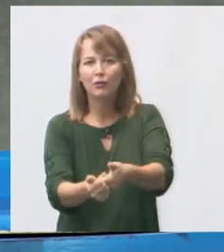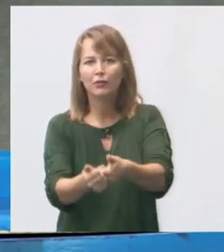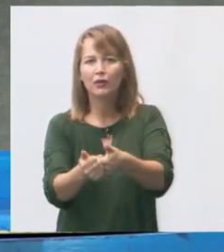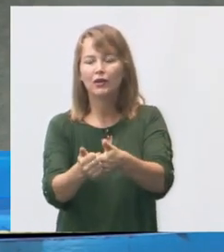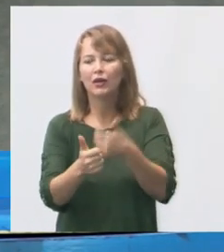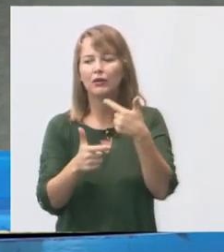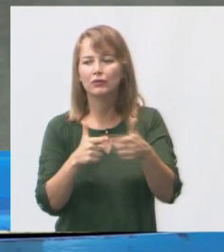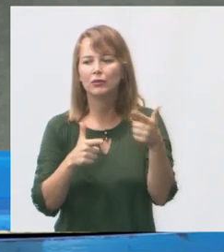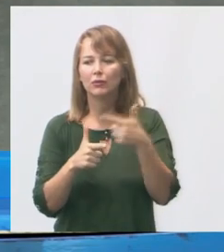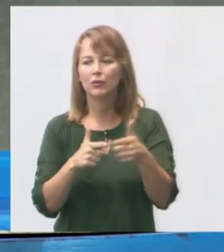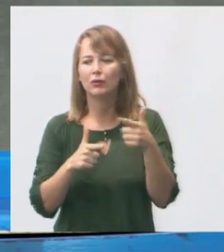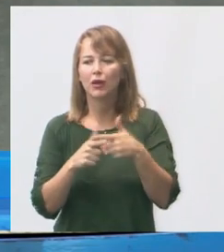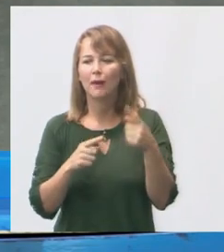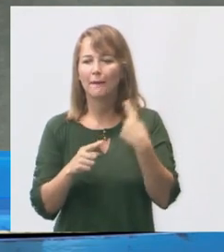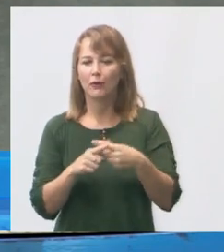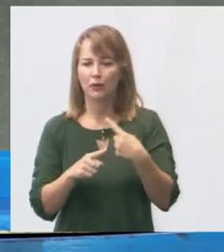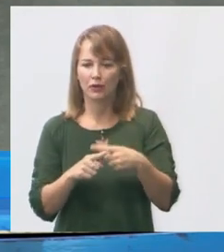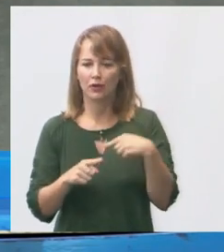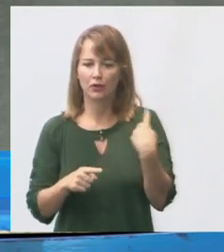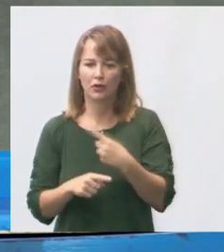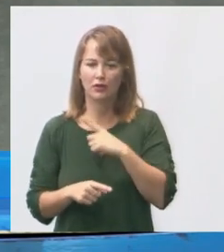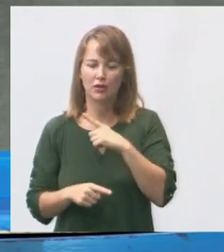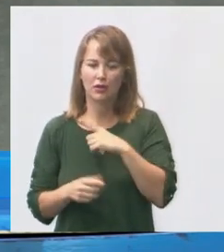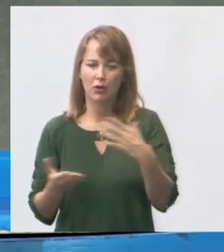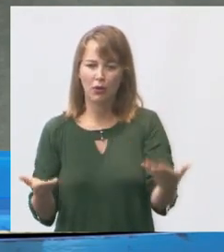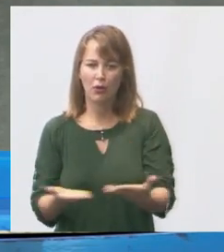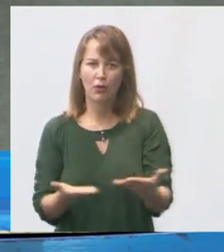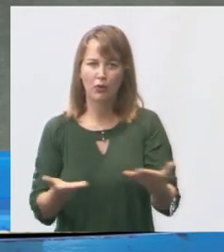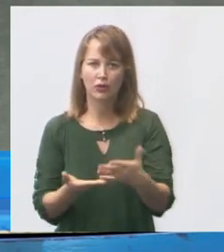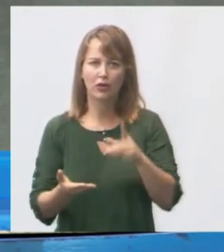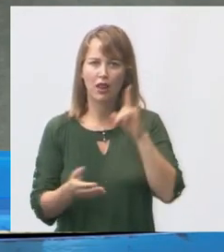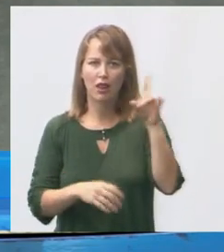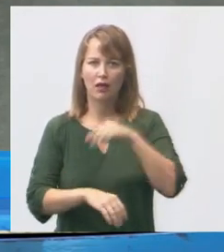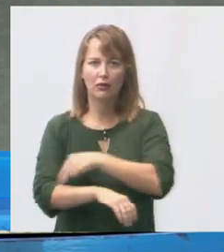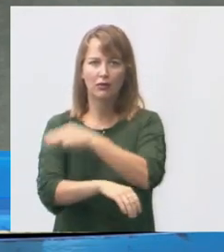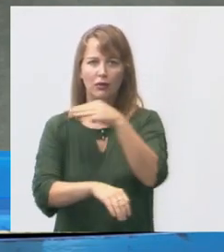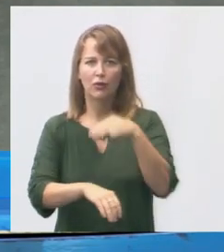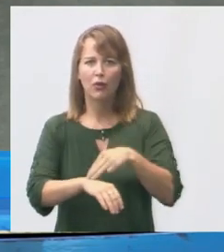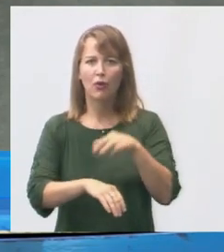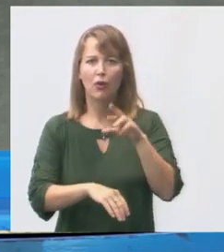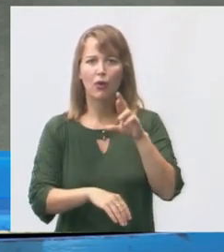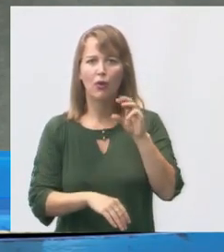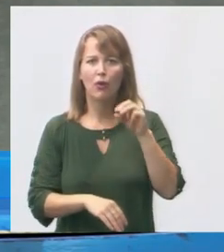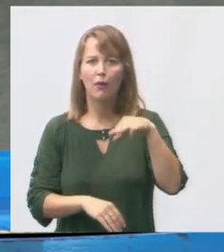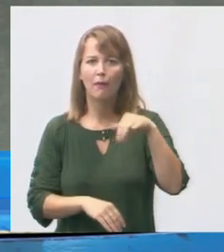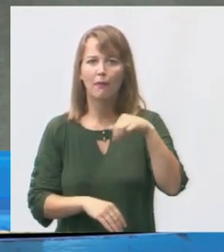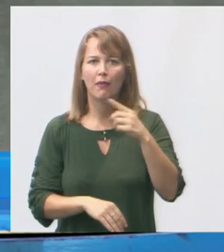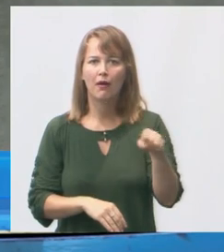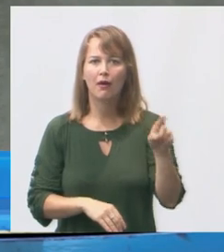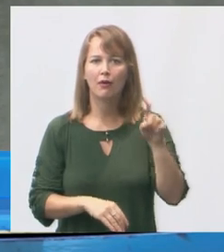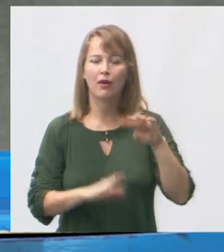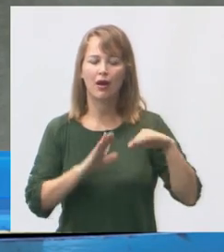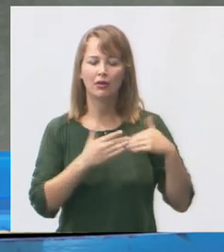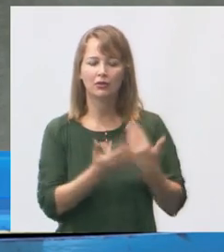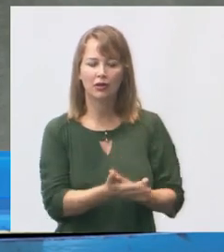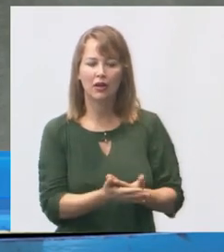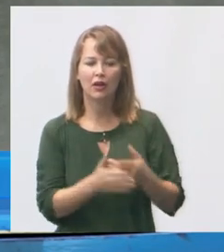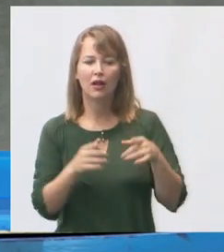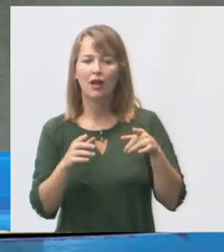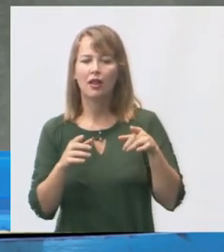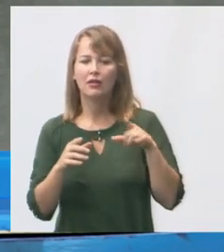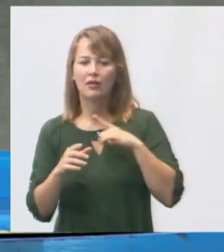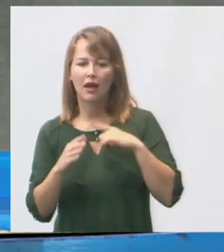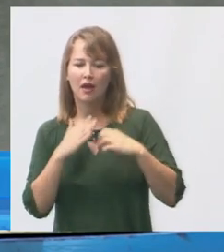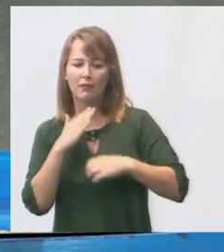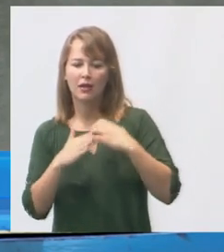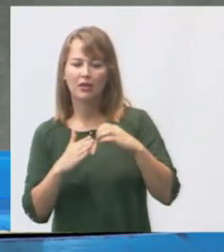situação. Por quê? Nós temos hoje, no Romão, nessa escola, a empresa Tiel Construções.